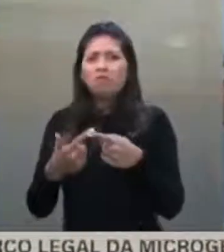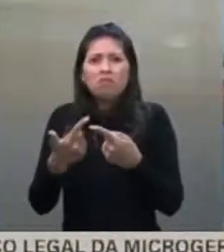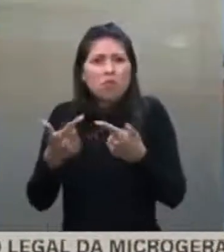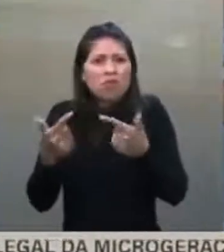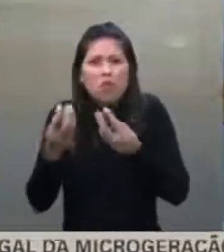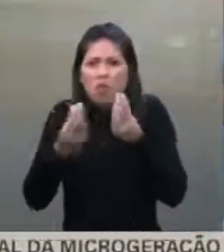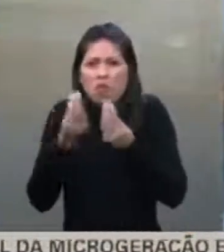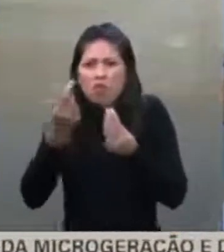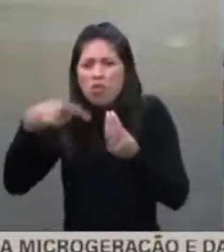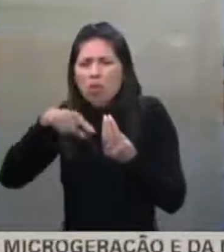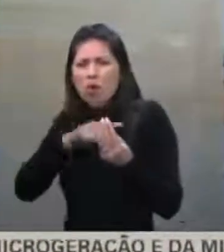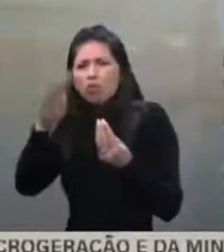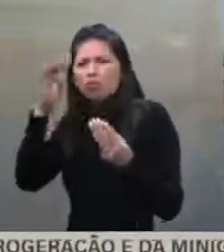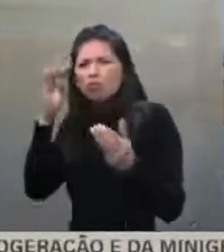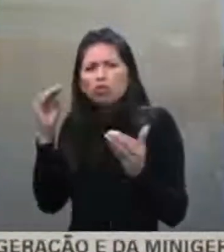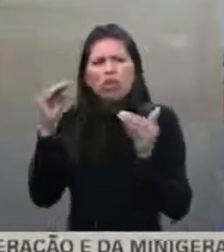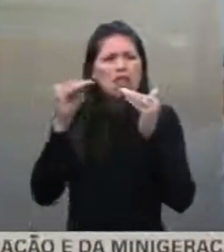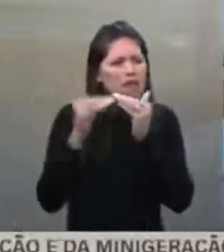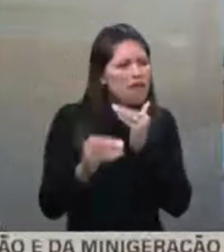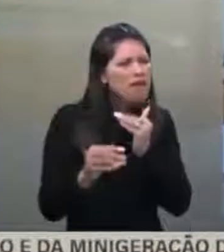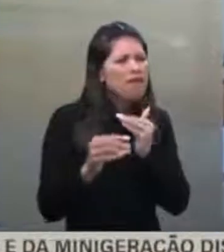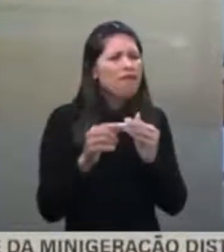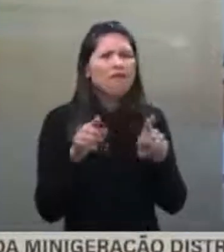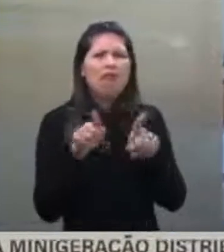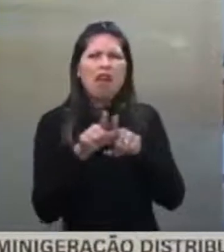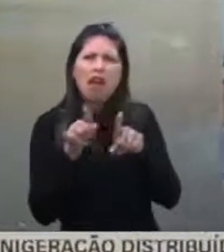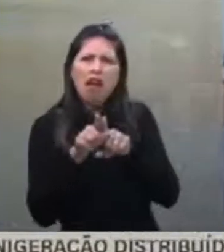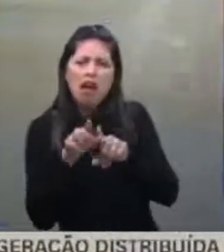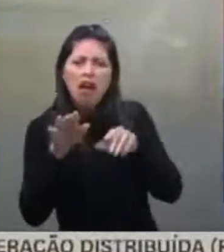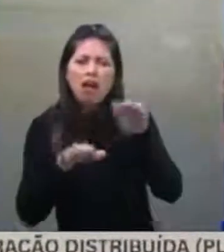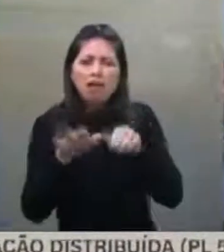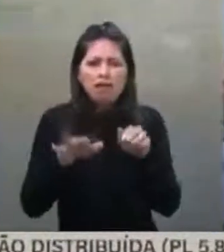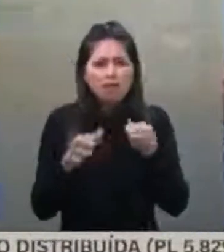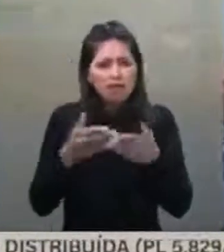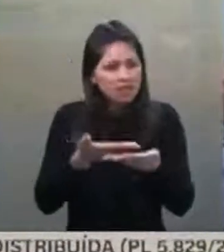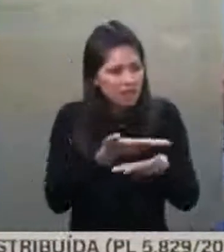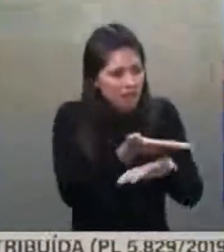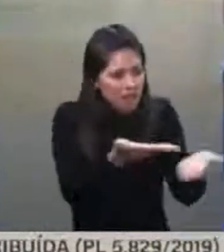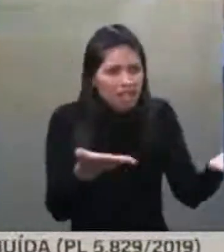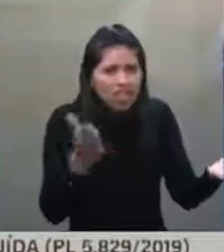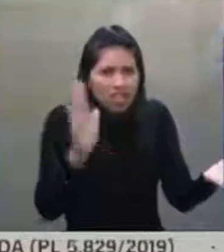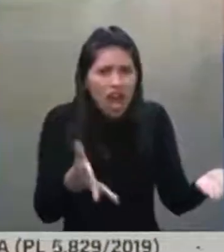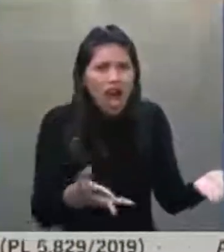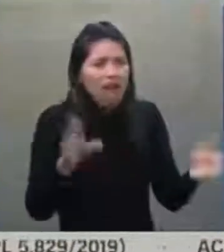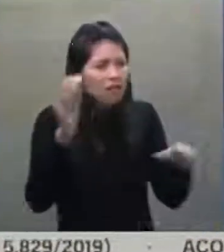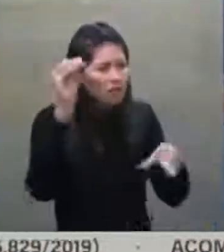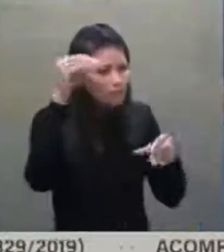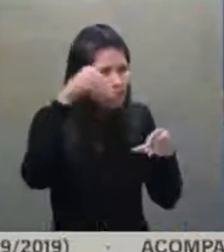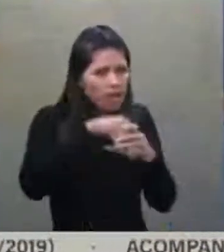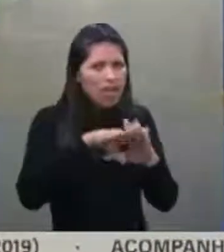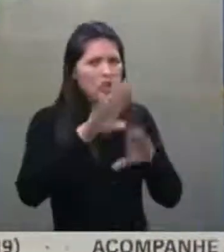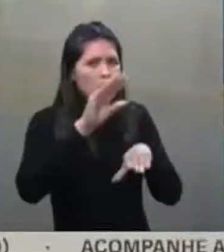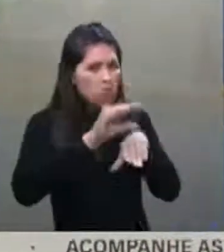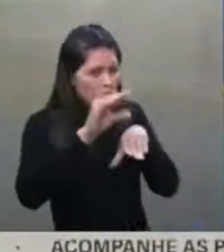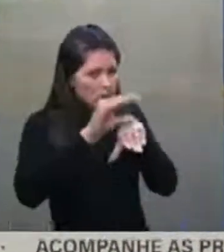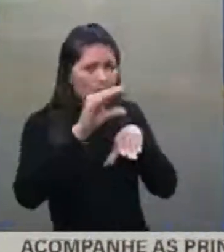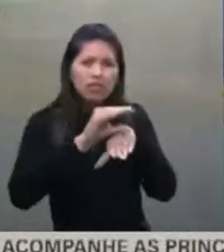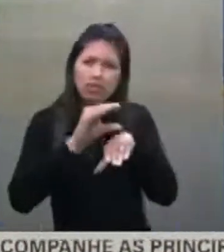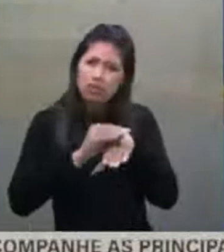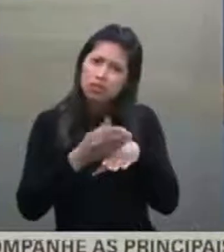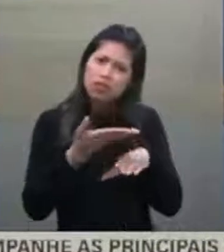dever, como muito bem colocou o senador Espiridião a mim, está no regimento. Mas o senhor deu um passo adiante